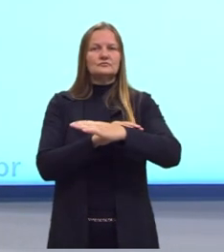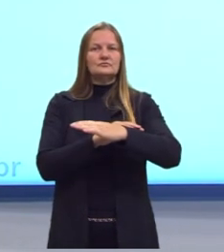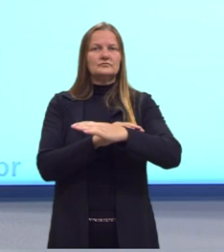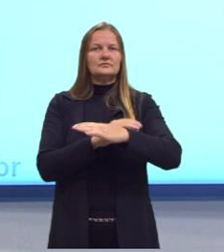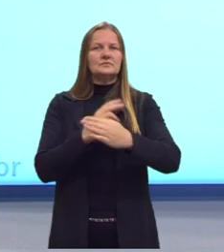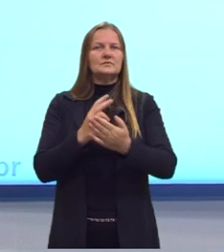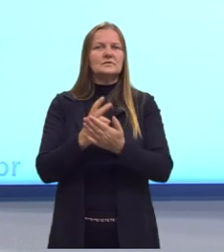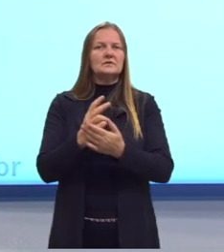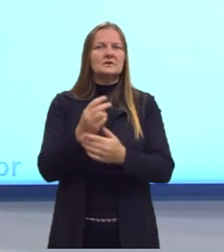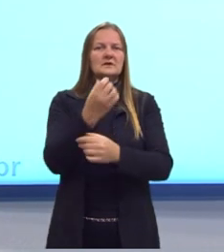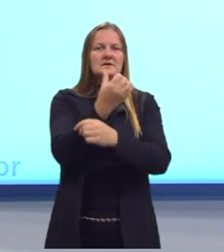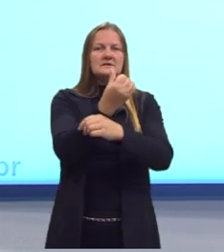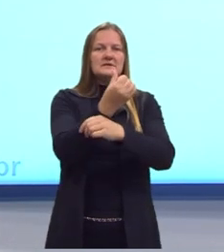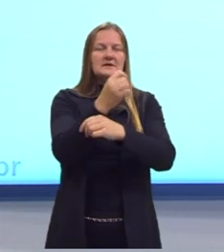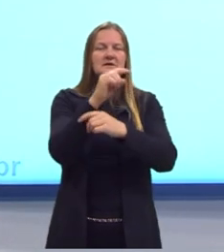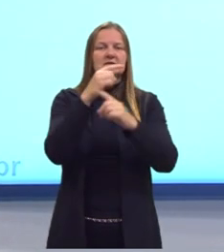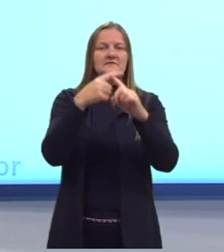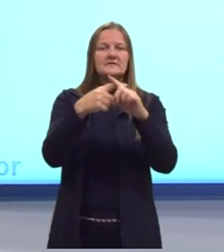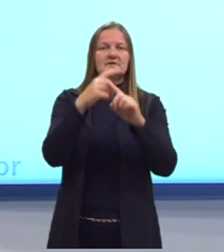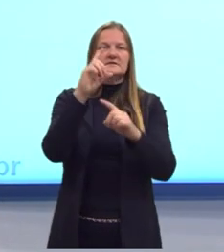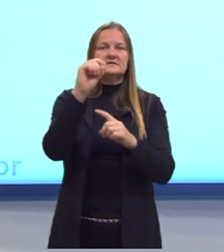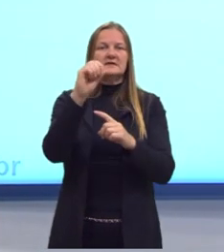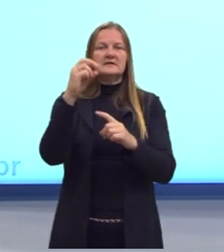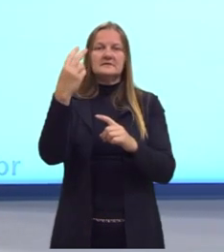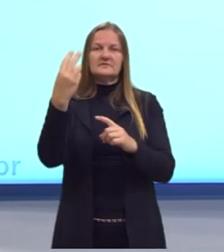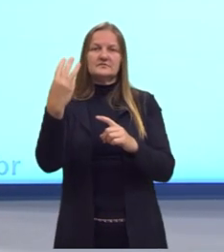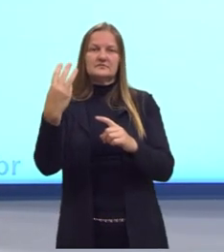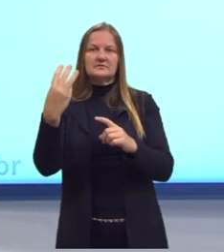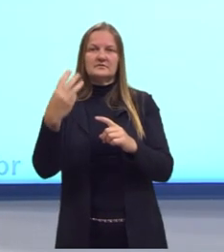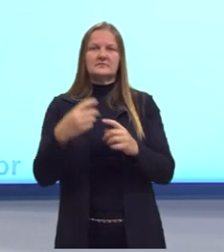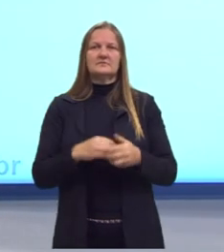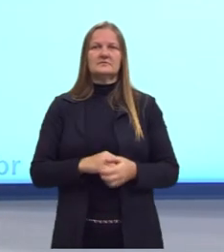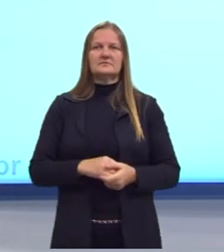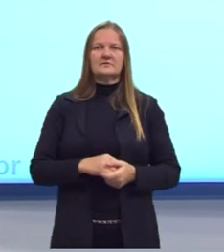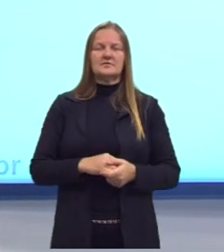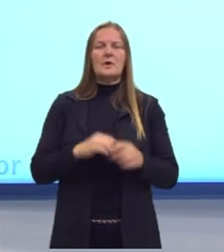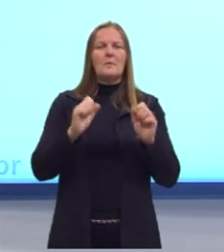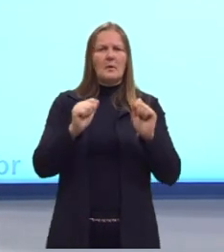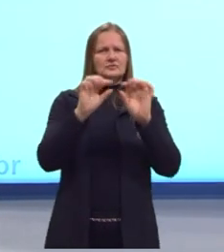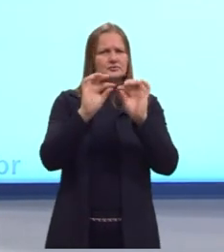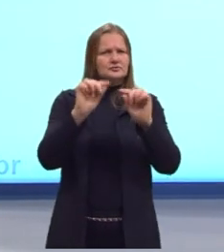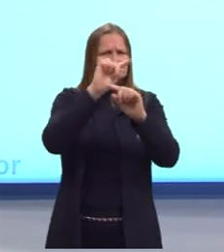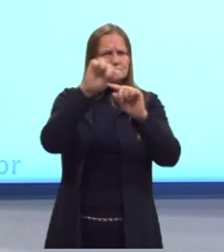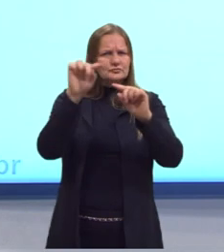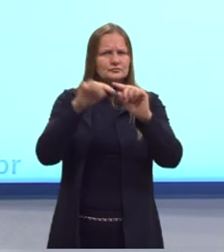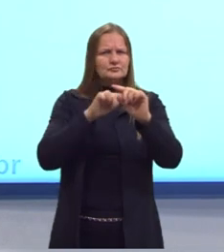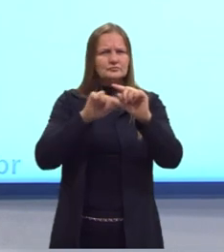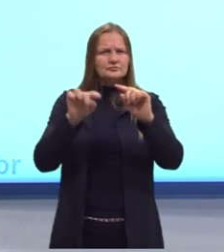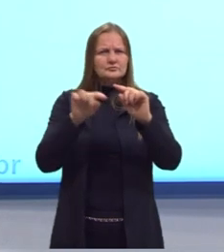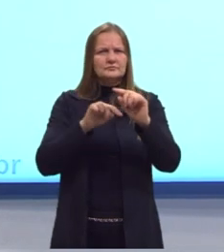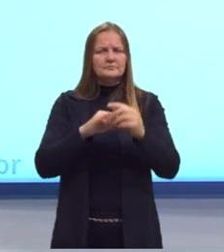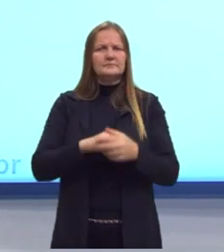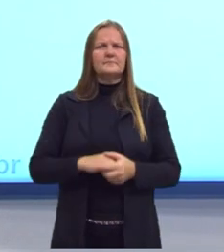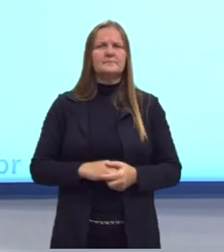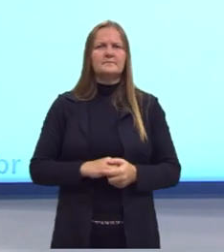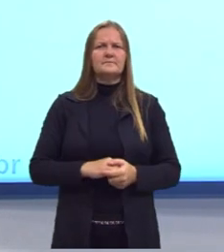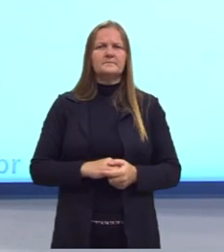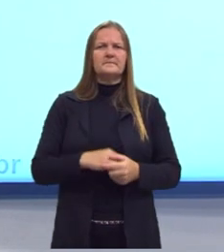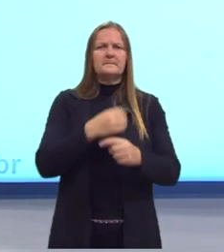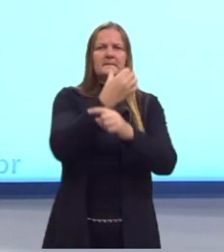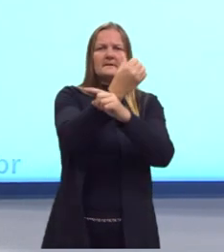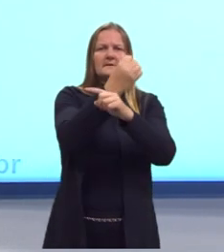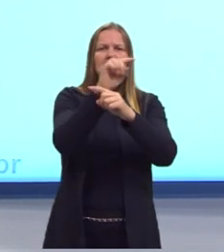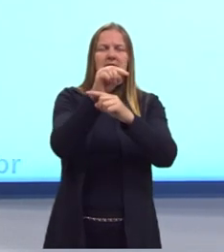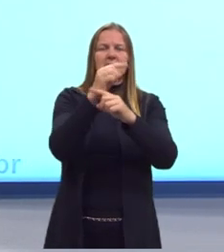que é 6 vezes 10 na 23. A gente pode abreviar que ao invés de utilizar o 0,2, não tem problema usar 6